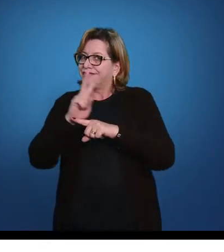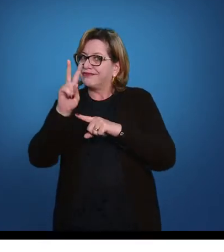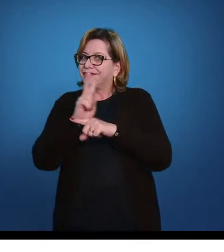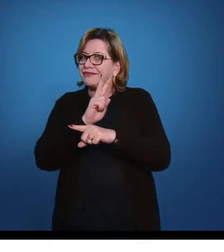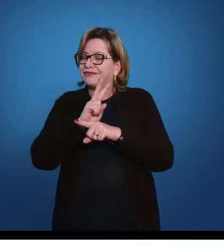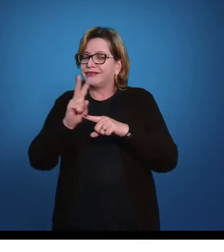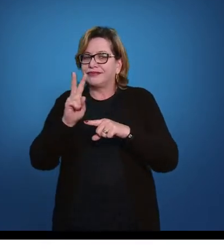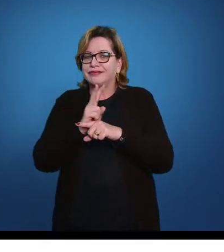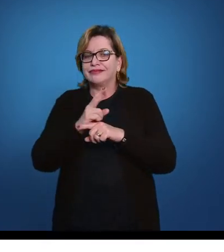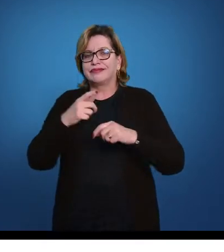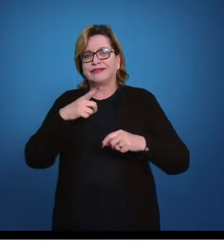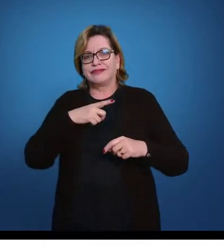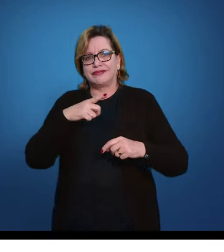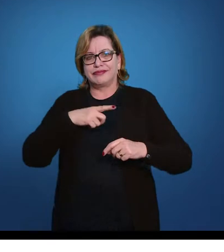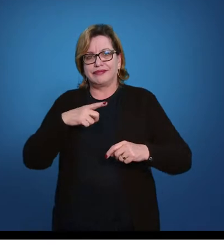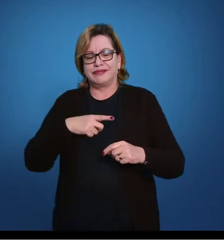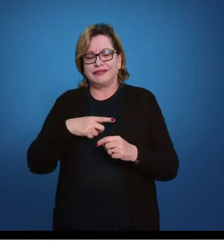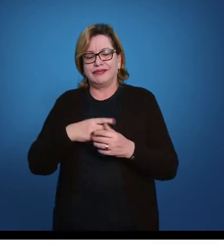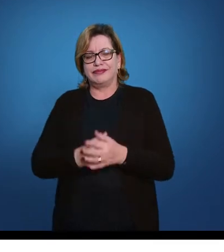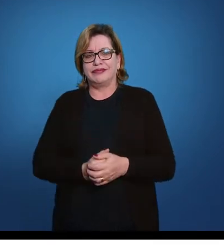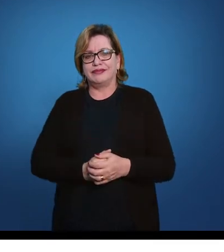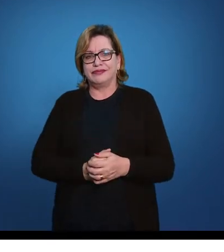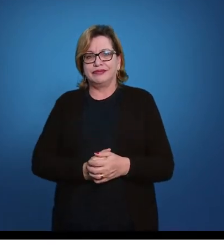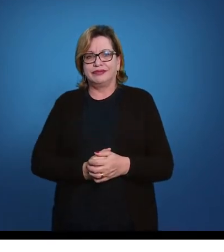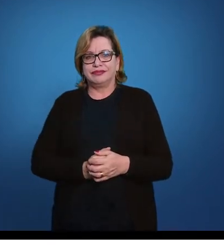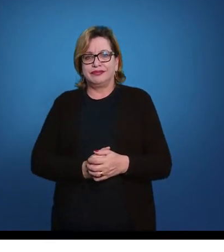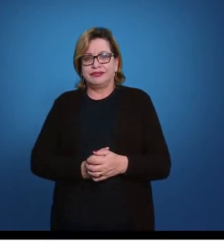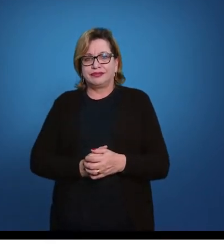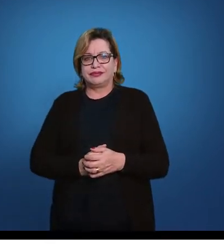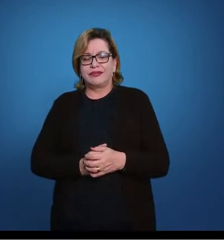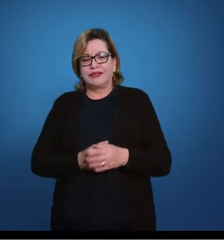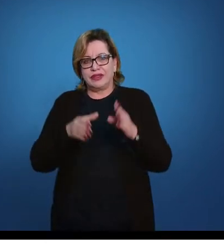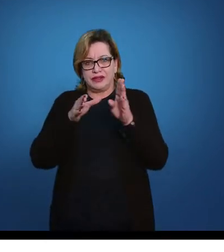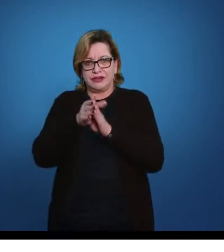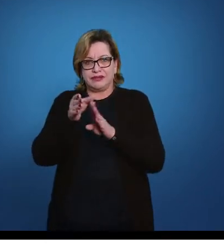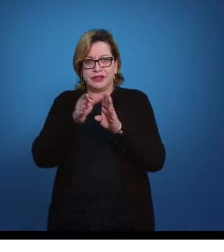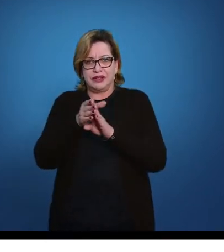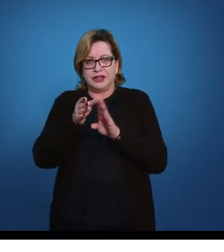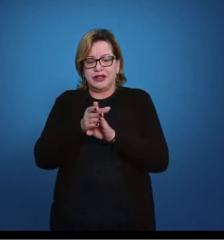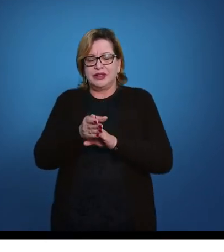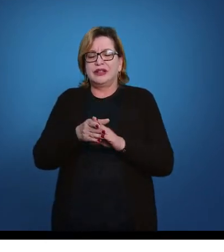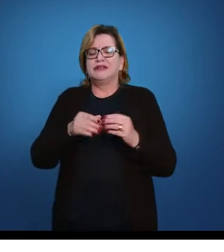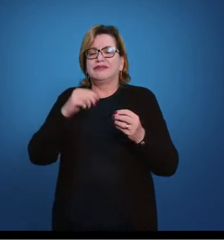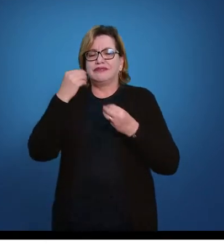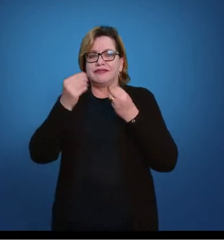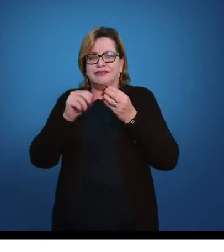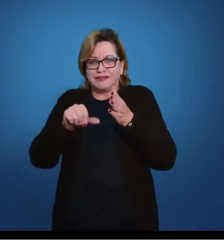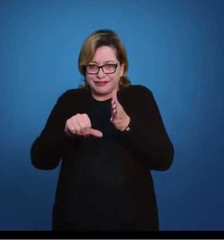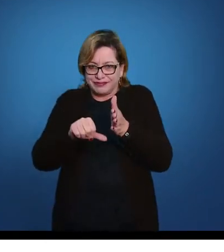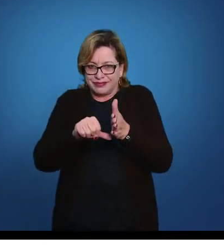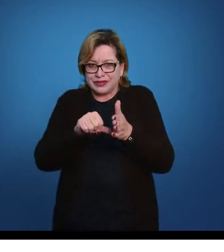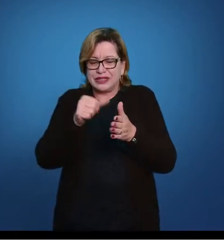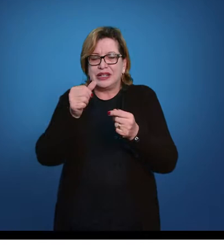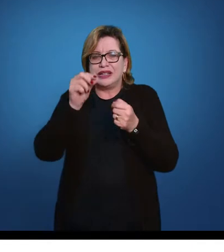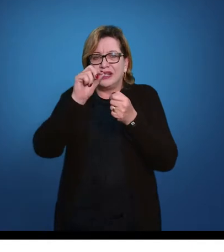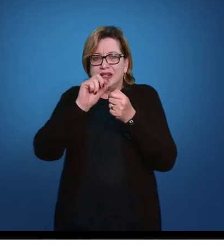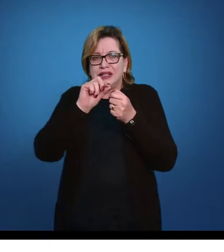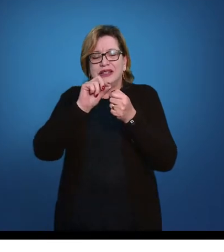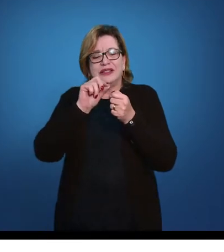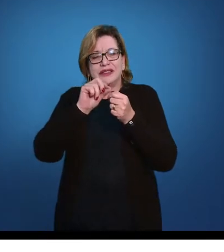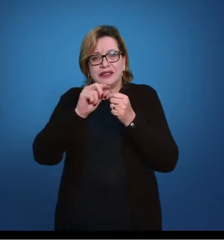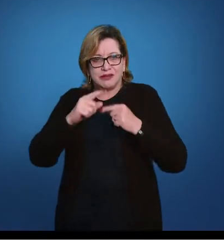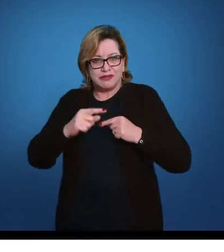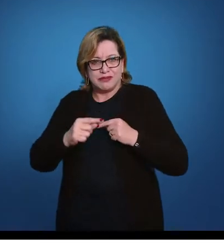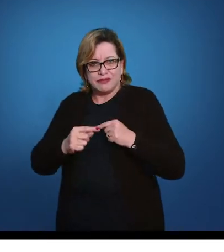que nós vamos ter nesse momento, certo? Então, orientação, a primeira orientação para realizar um